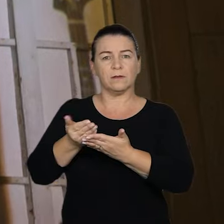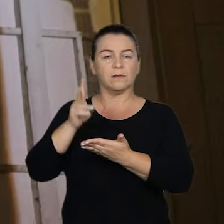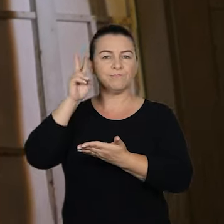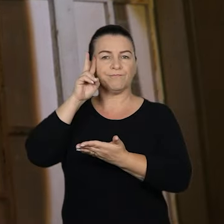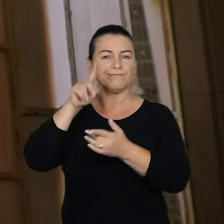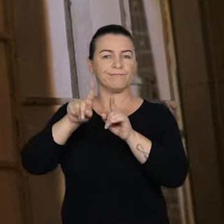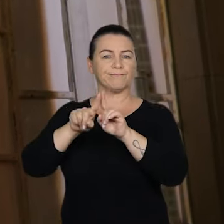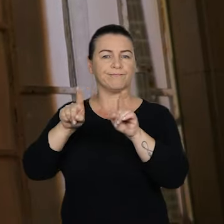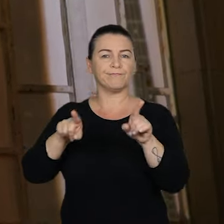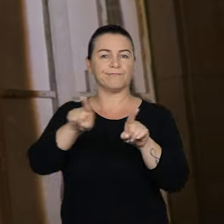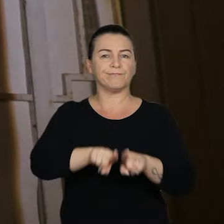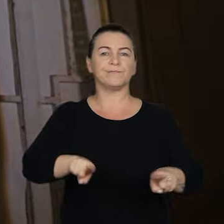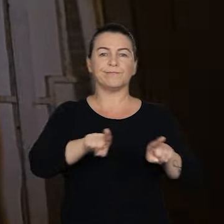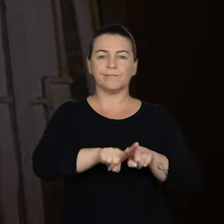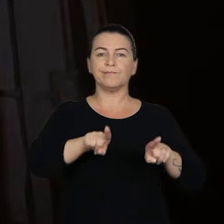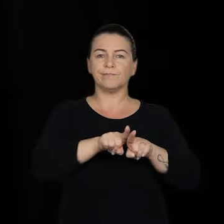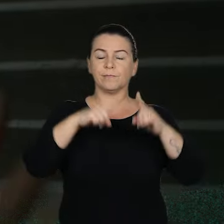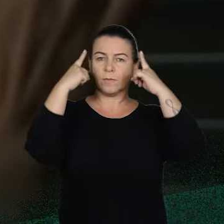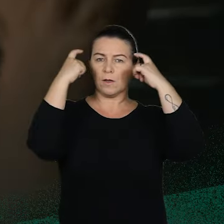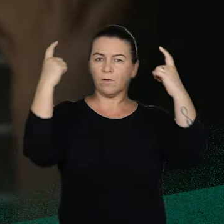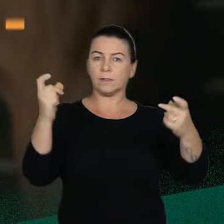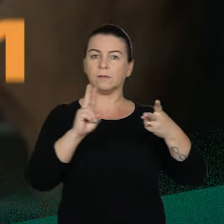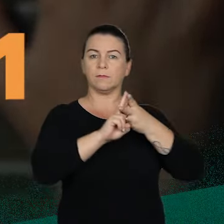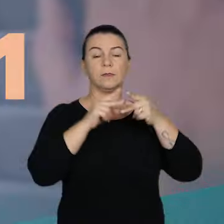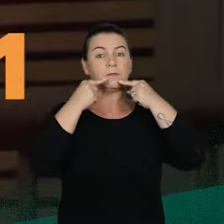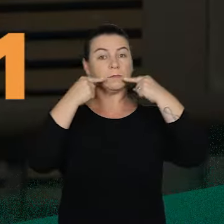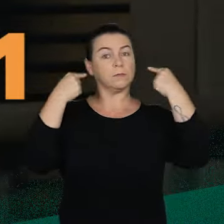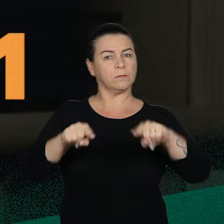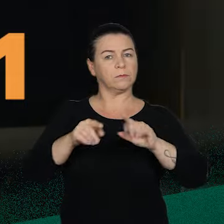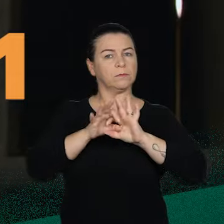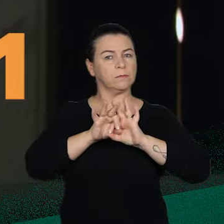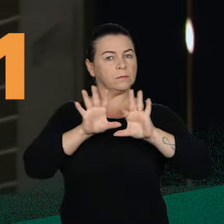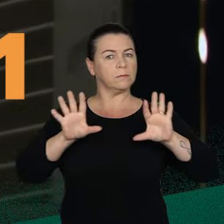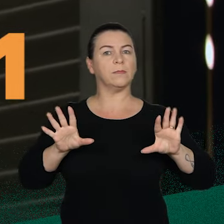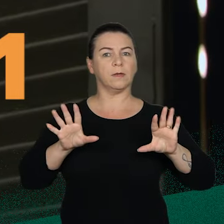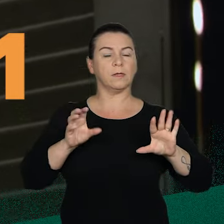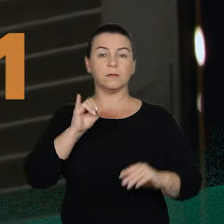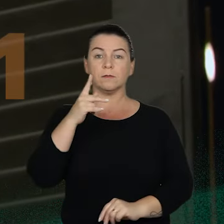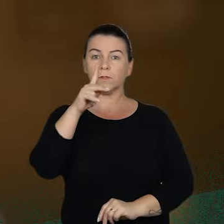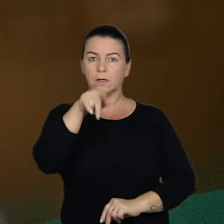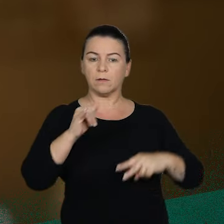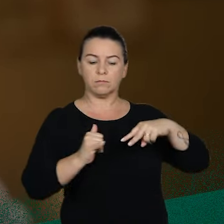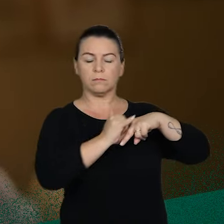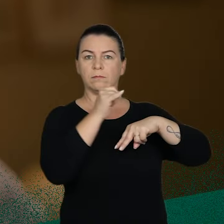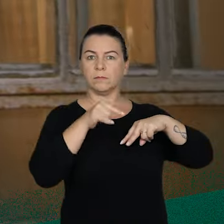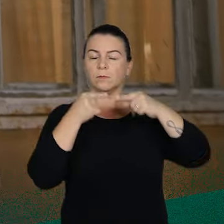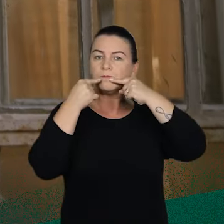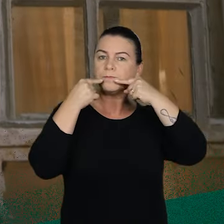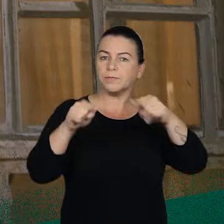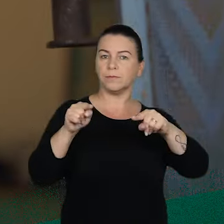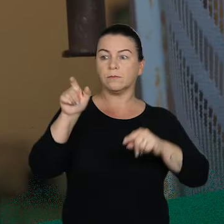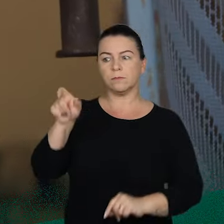acredita. E a história se repete. A violência te prende. A denúncia te liberta. Se você é uma